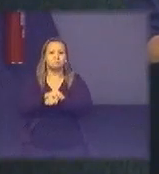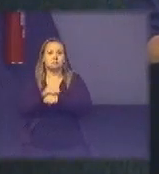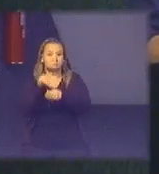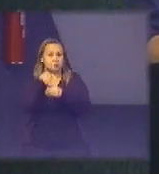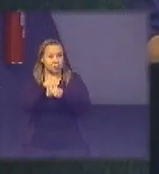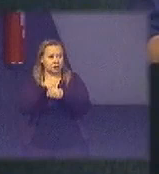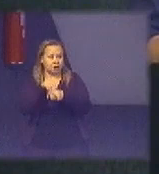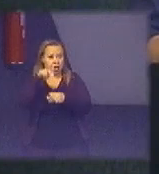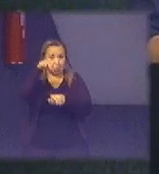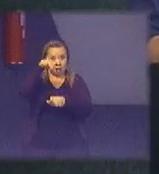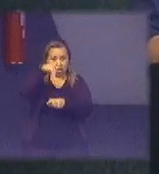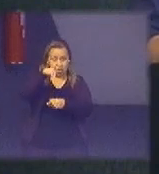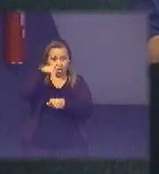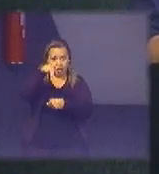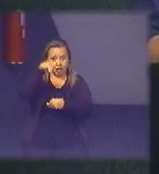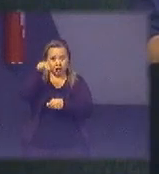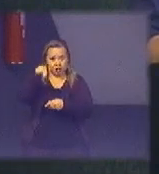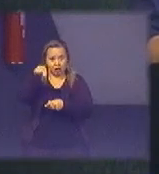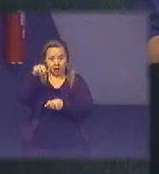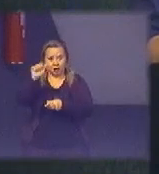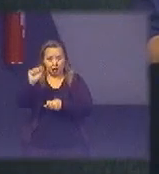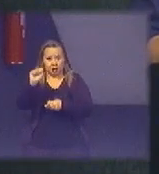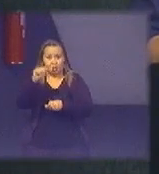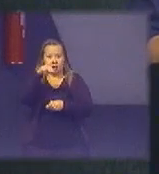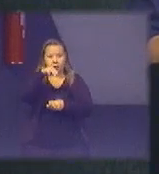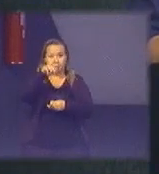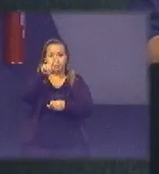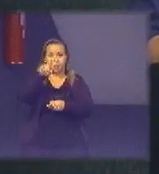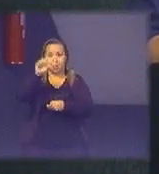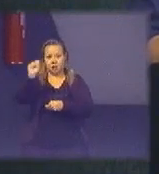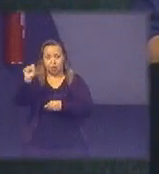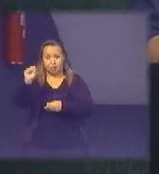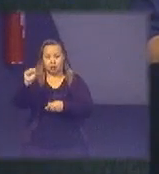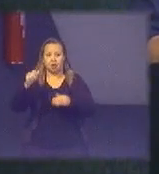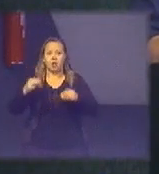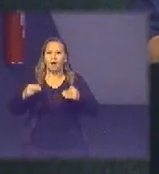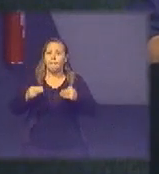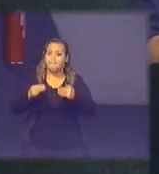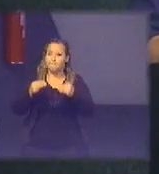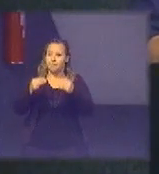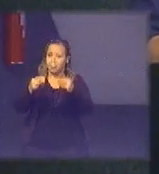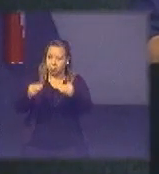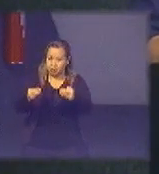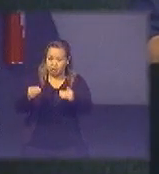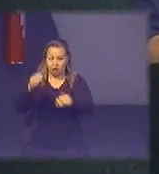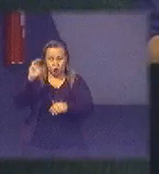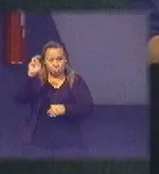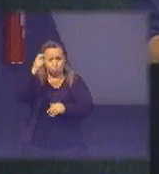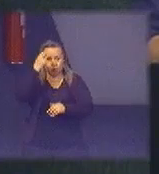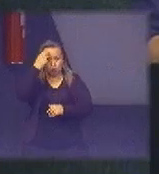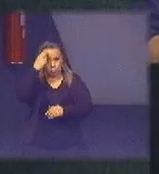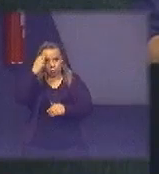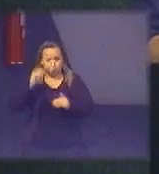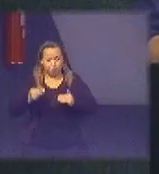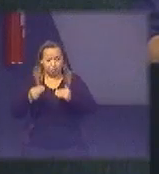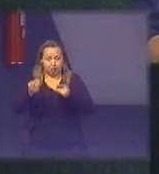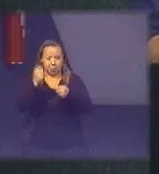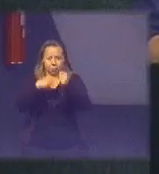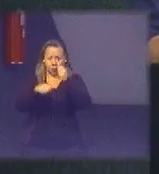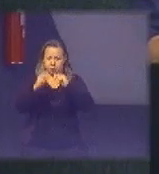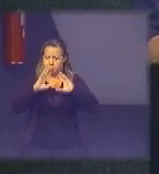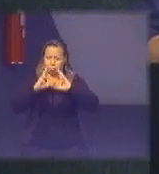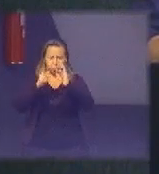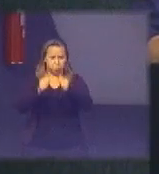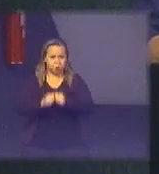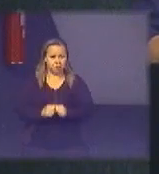MMA MDS Ministério da Cultura Ministério da Economia ou seja é tudo no fundo